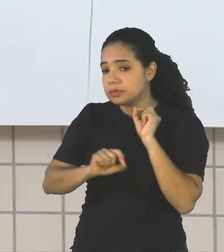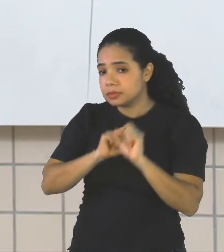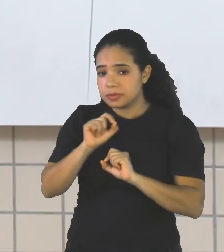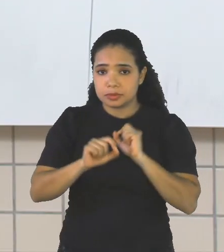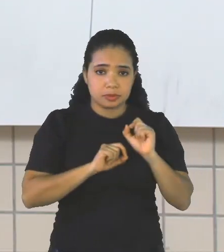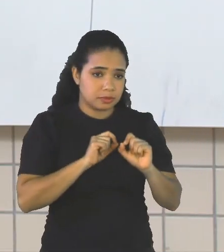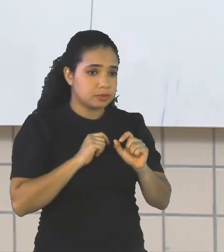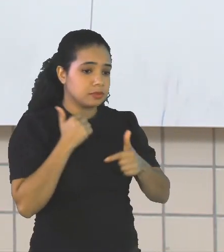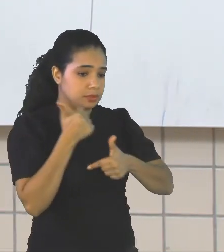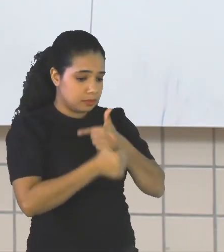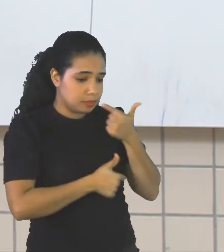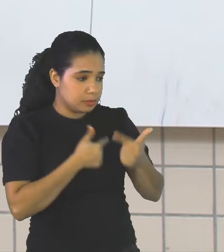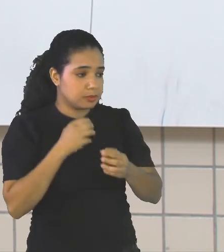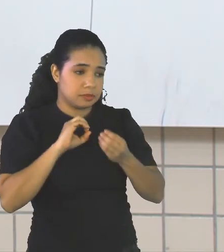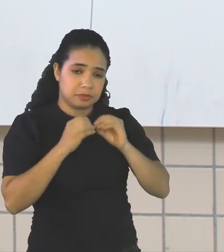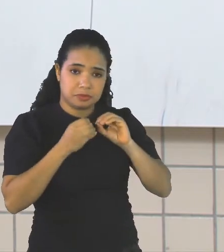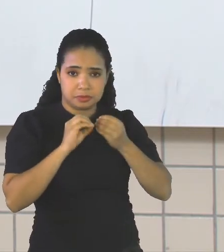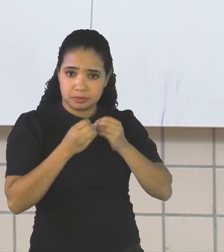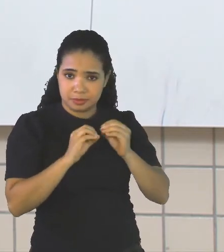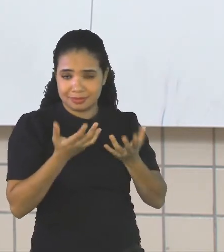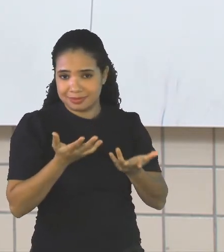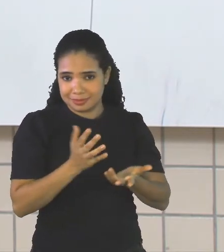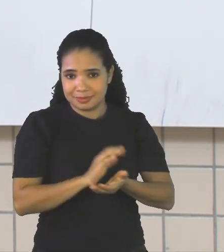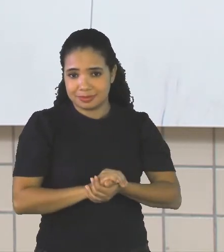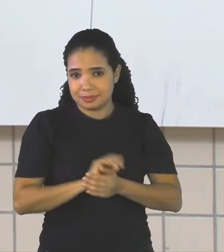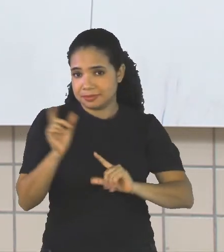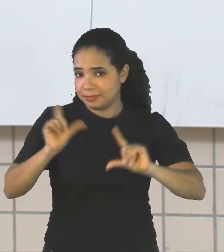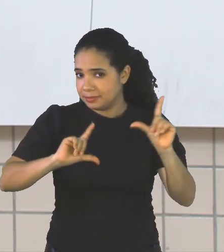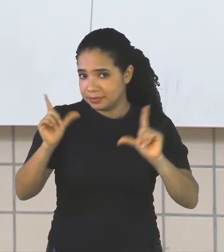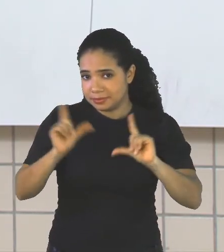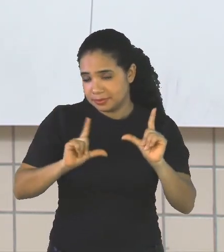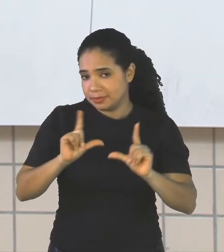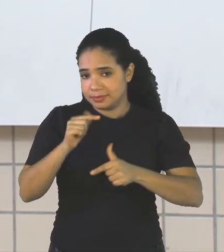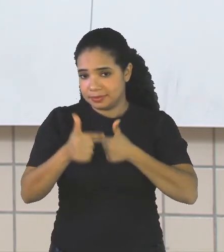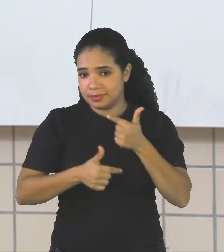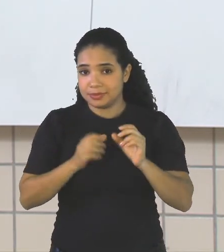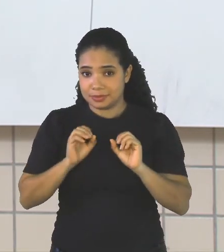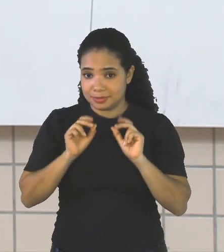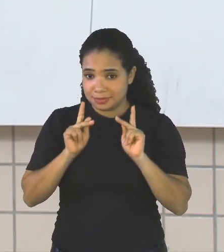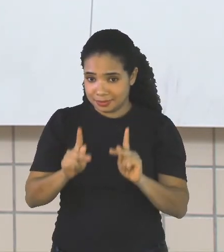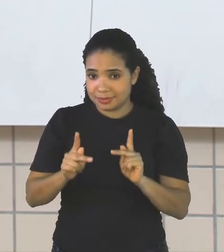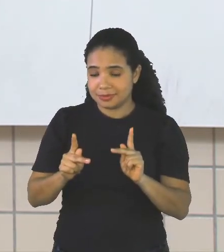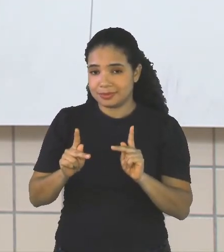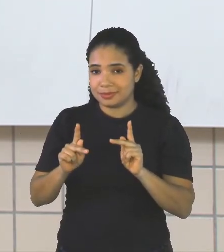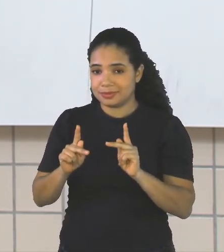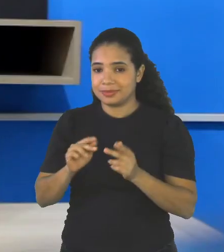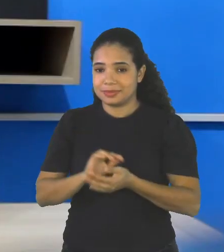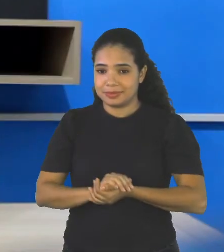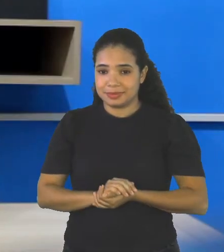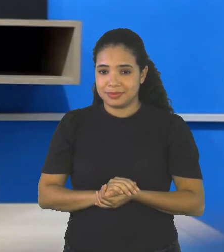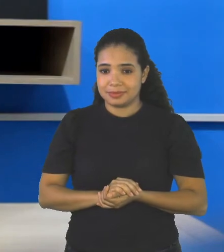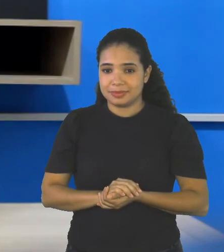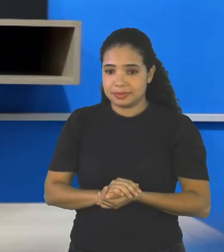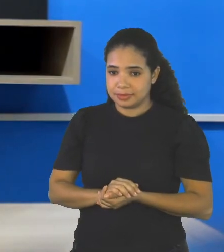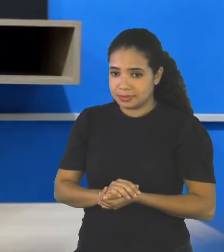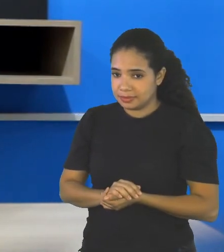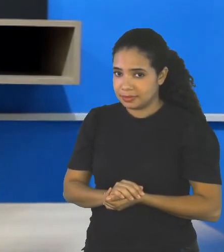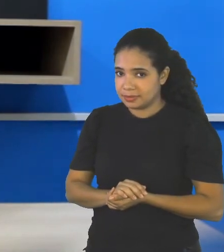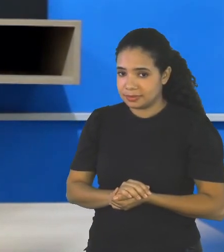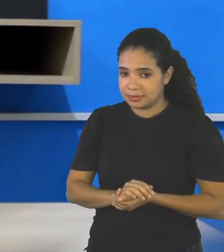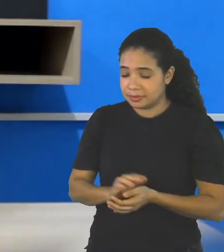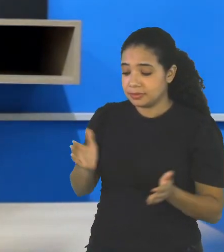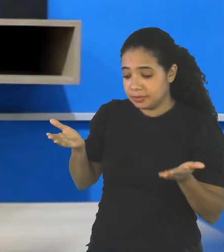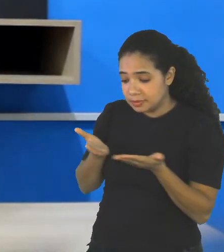I Am Going To Answer Later Alright About Your Question About Your Teacher